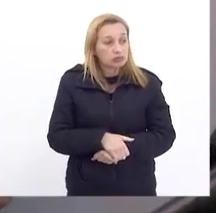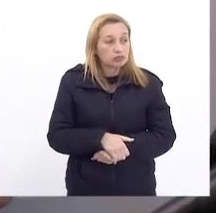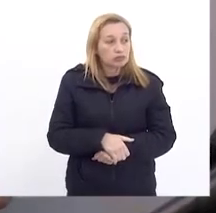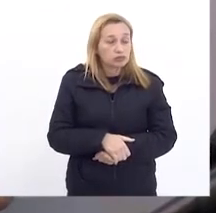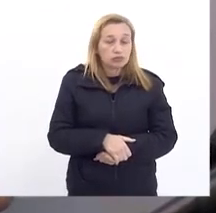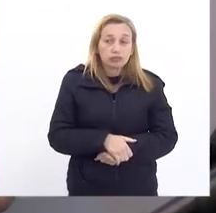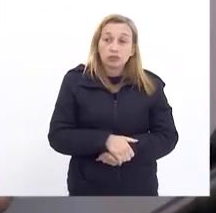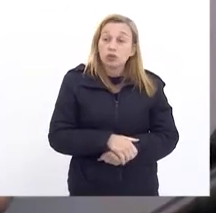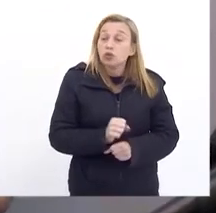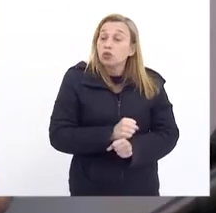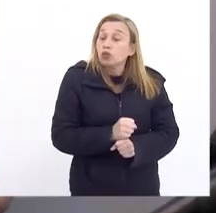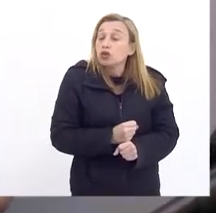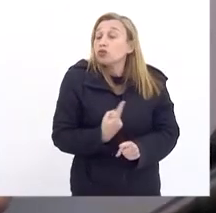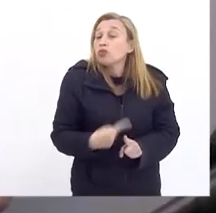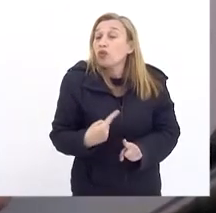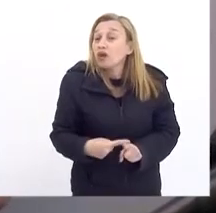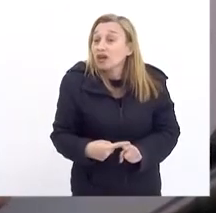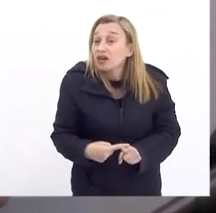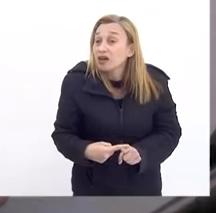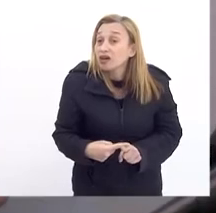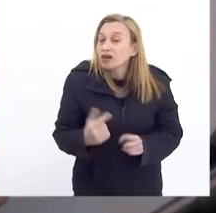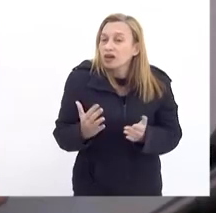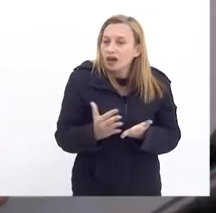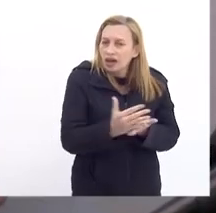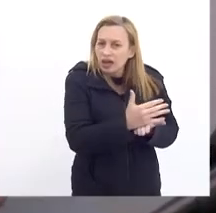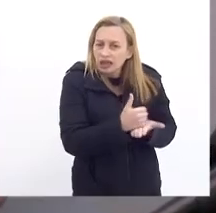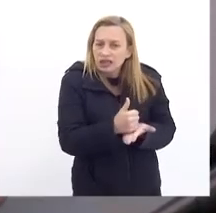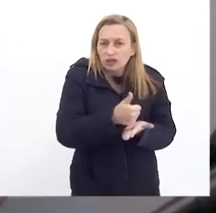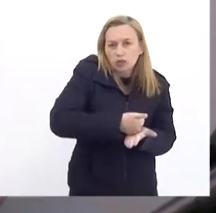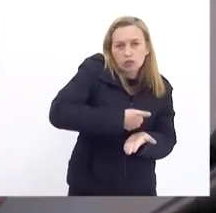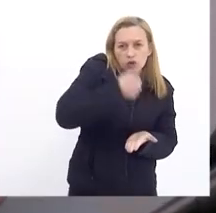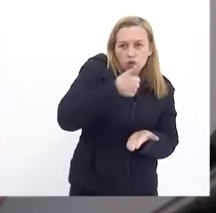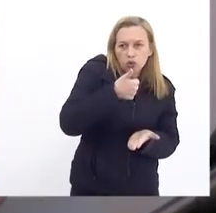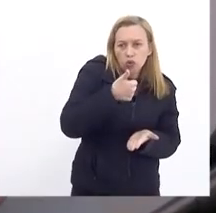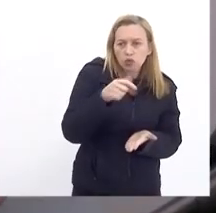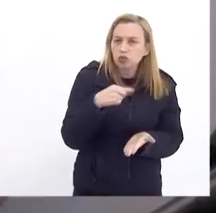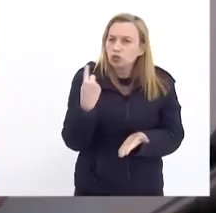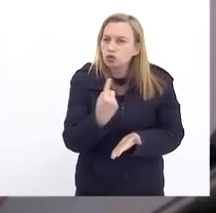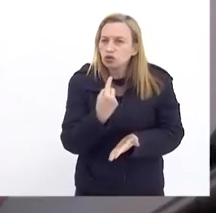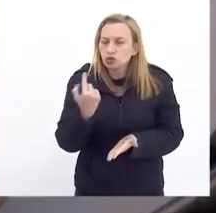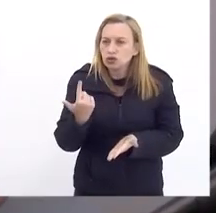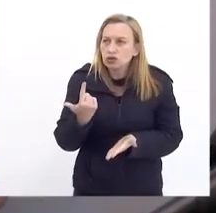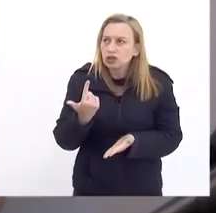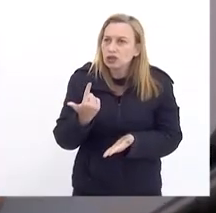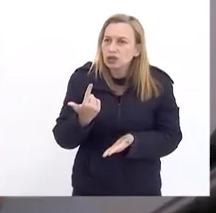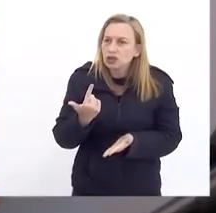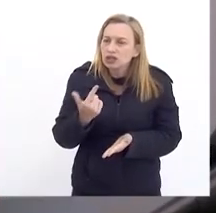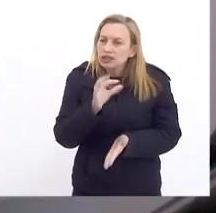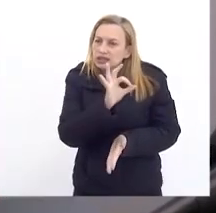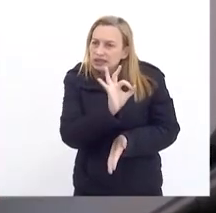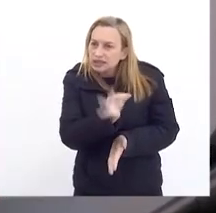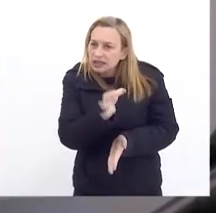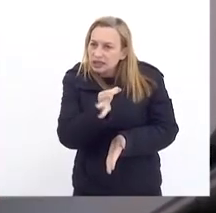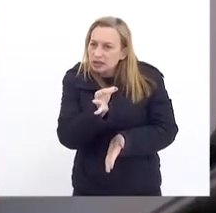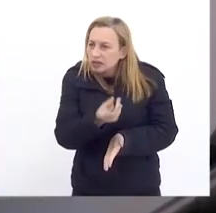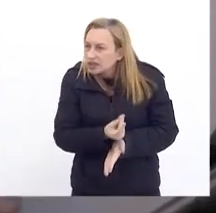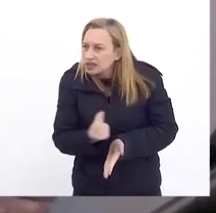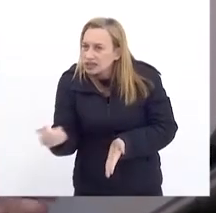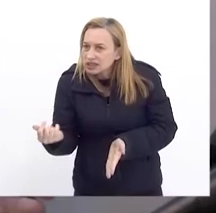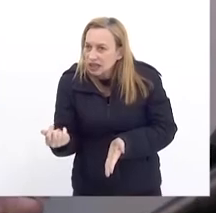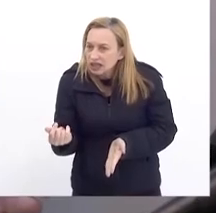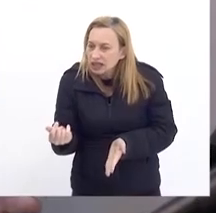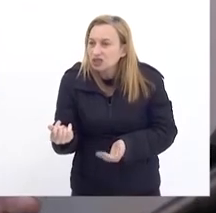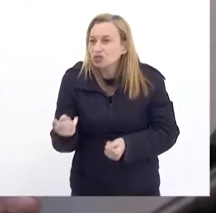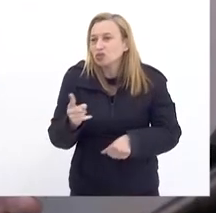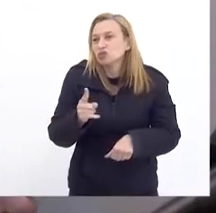É um ano atípico porque a arrecadação melhorou, é um ano atípico porque estamos, literalmente, saindo do pior